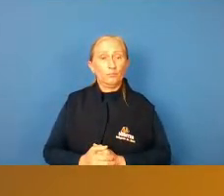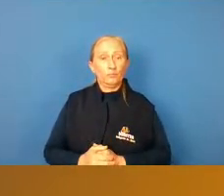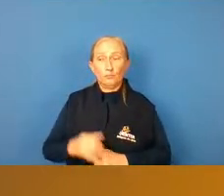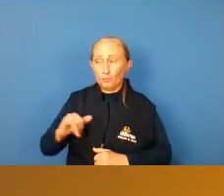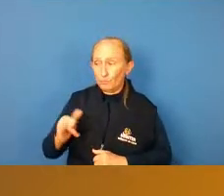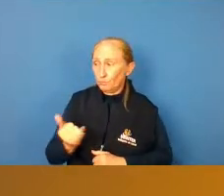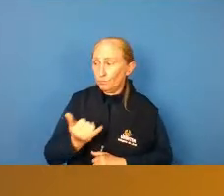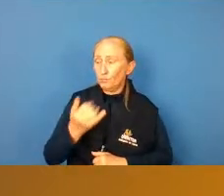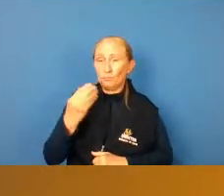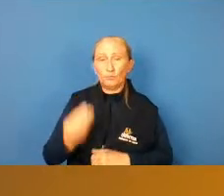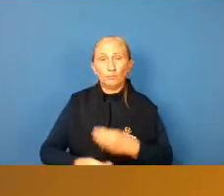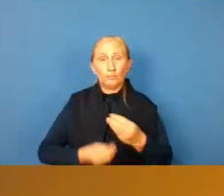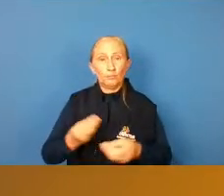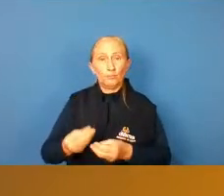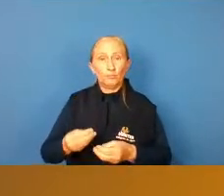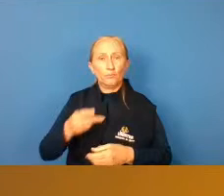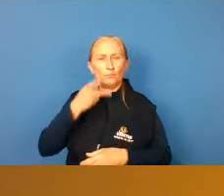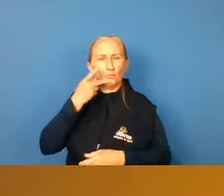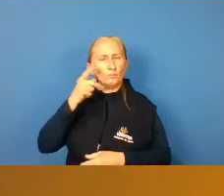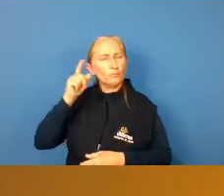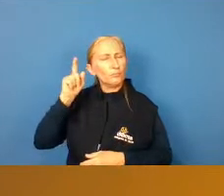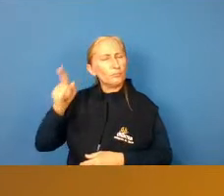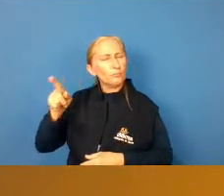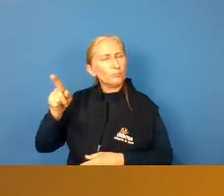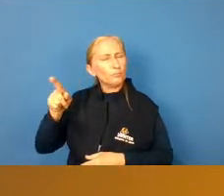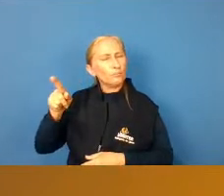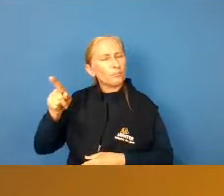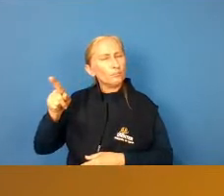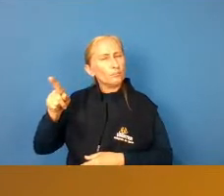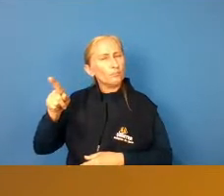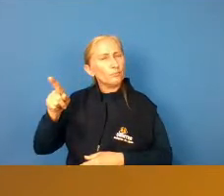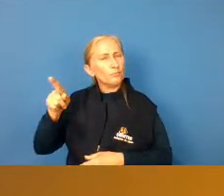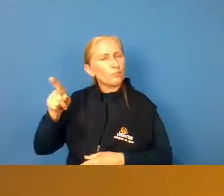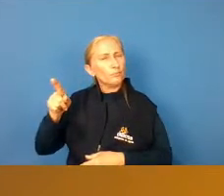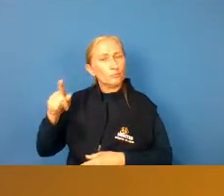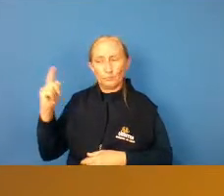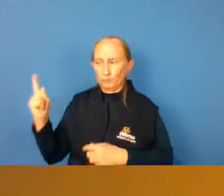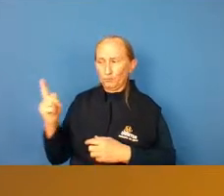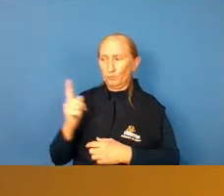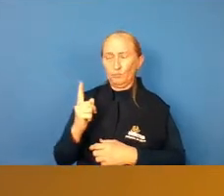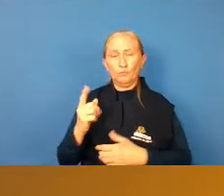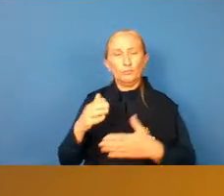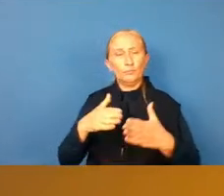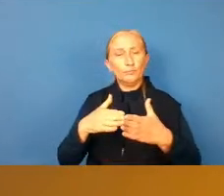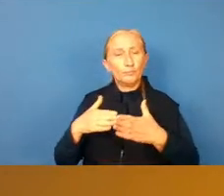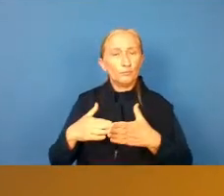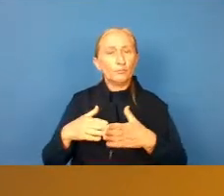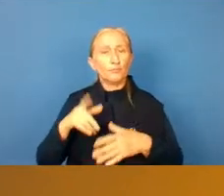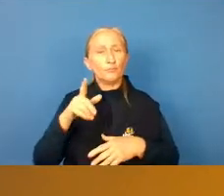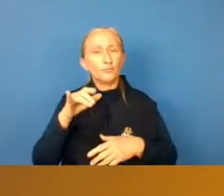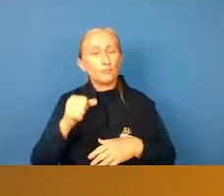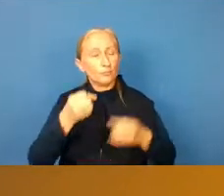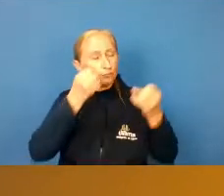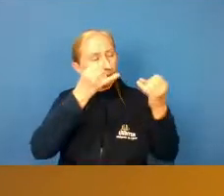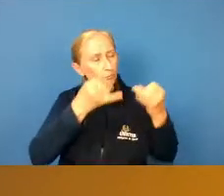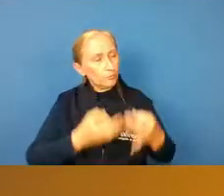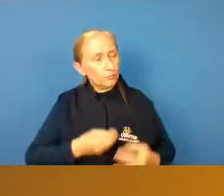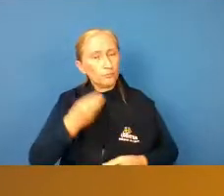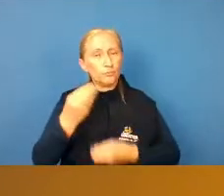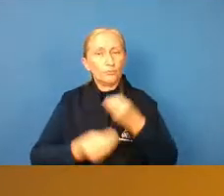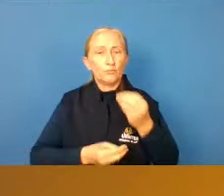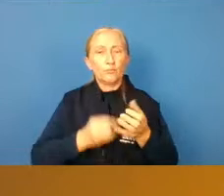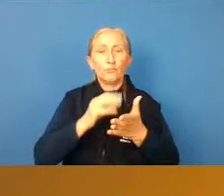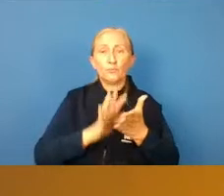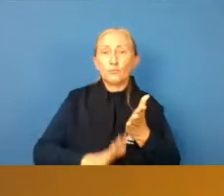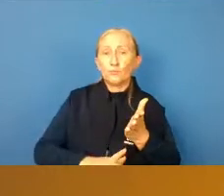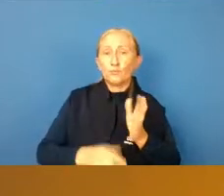explorada, até tem uma fala aqui que, é, um participante pede para o Lucas exemplificar algumas das atividades